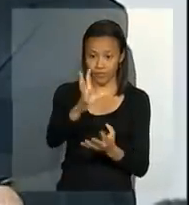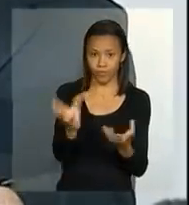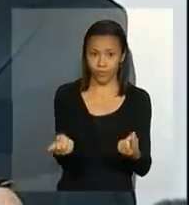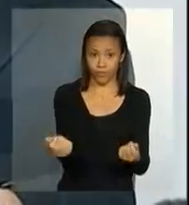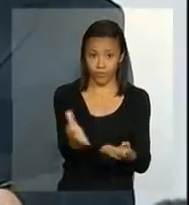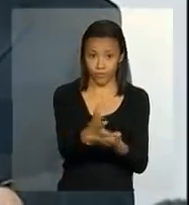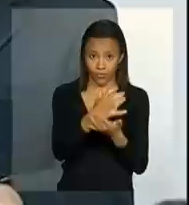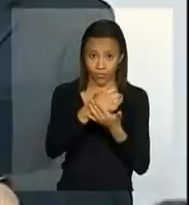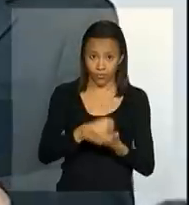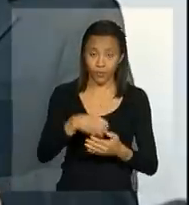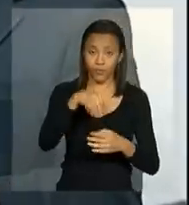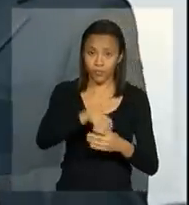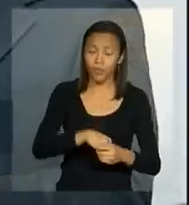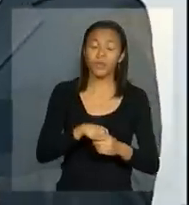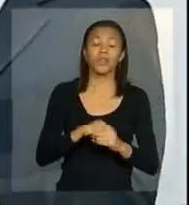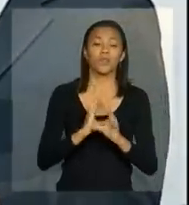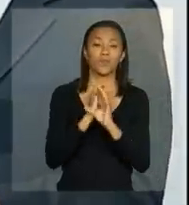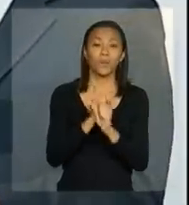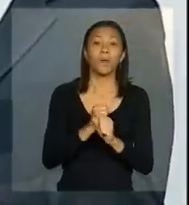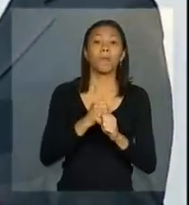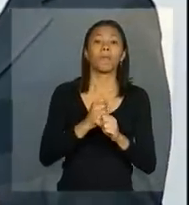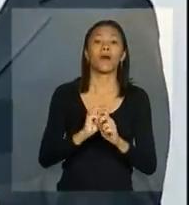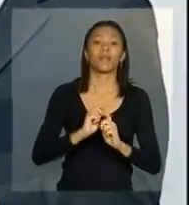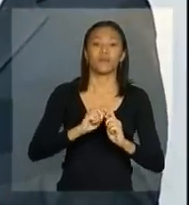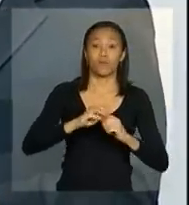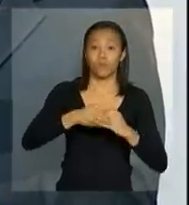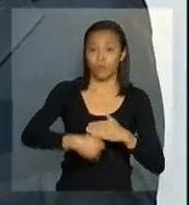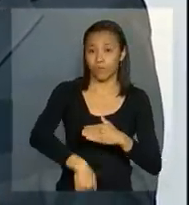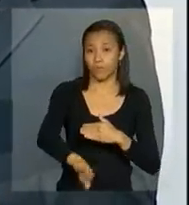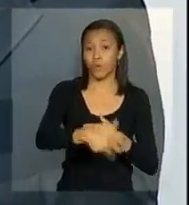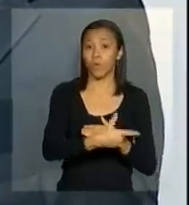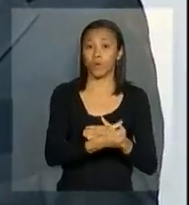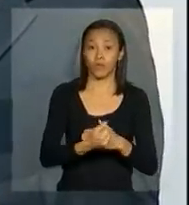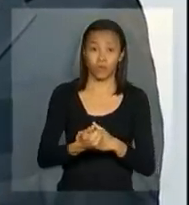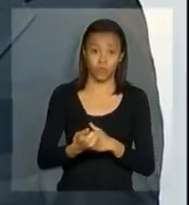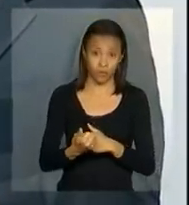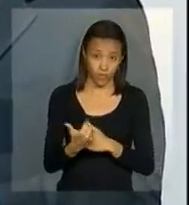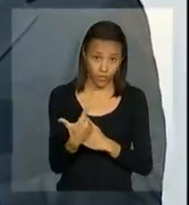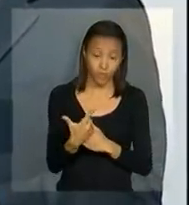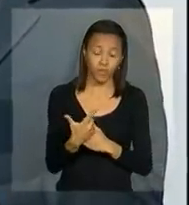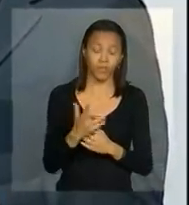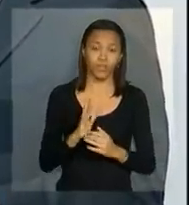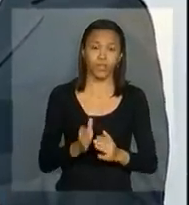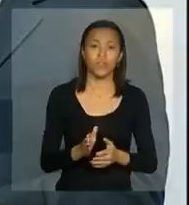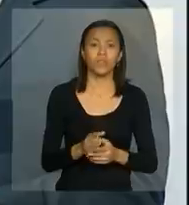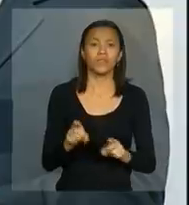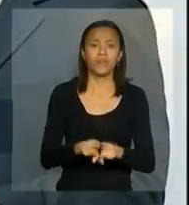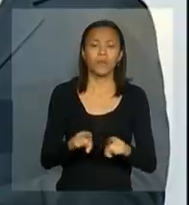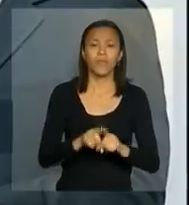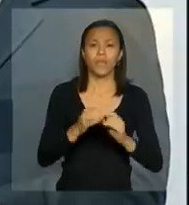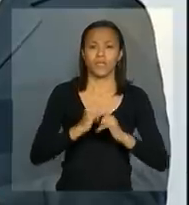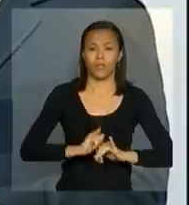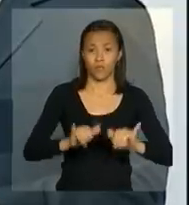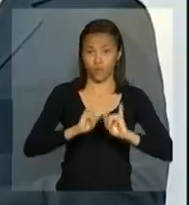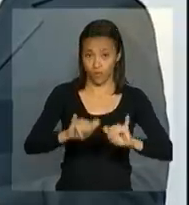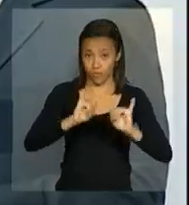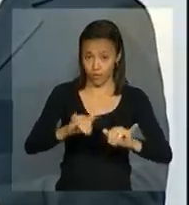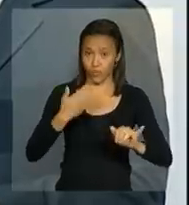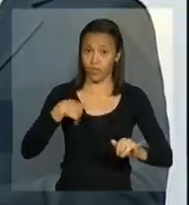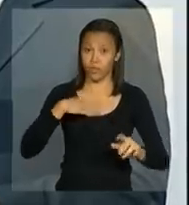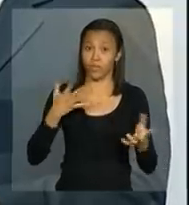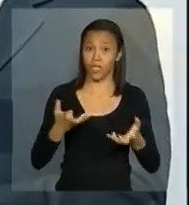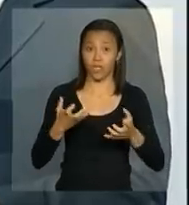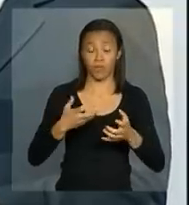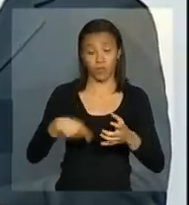federal para o ano de 2012. e as informações que nós gostaríamos de